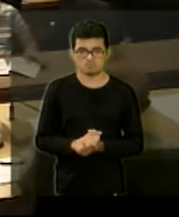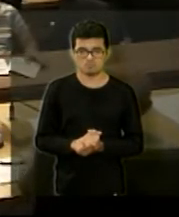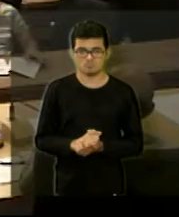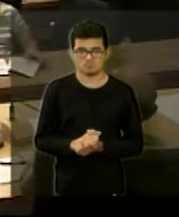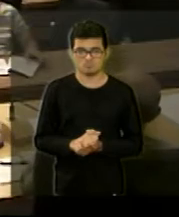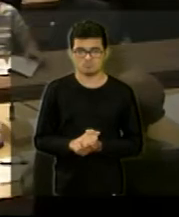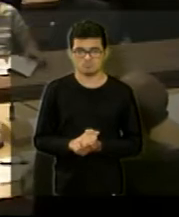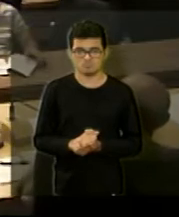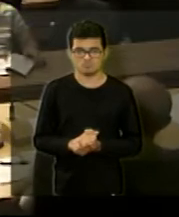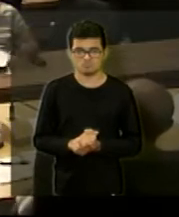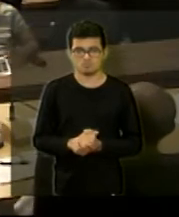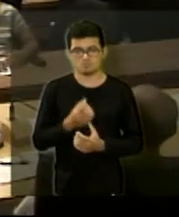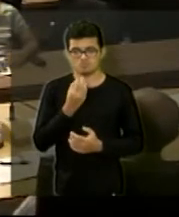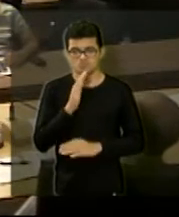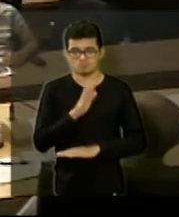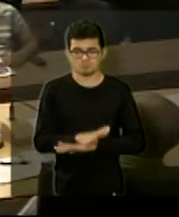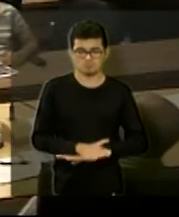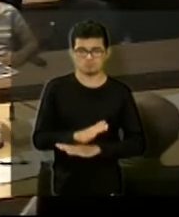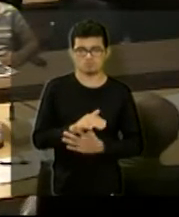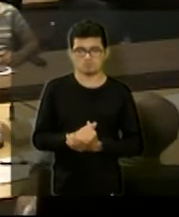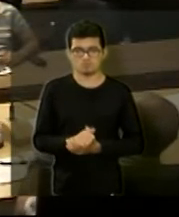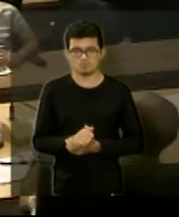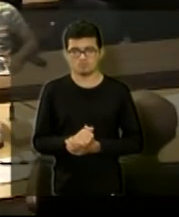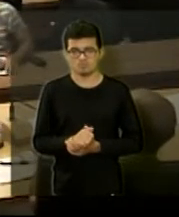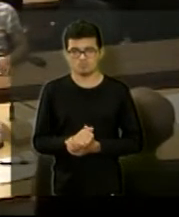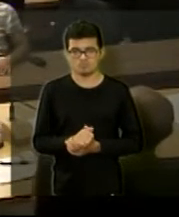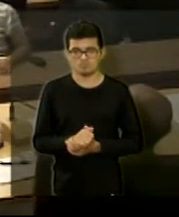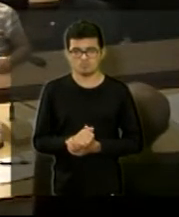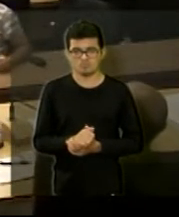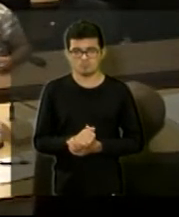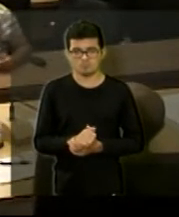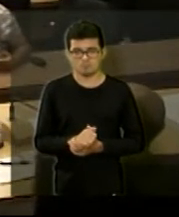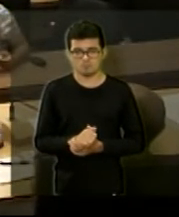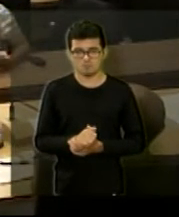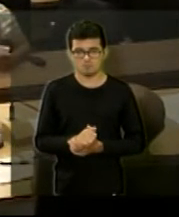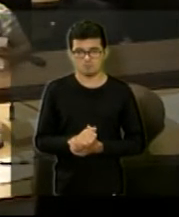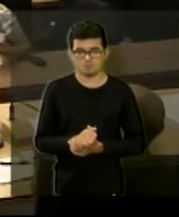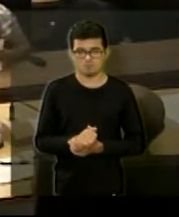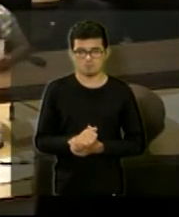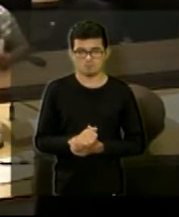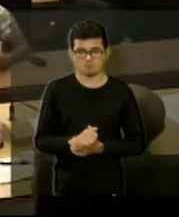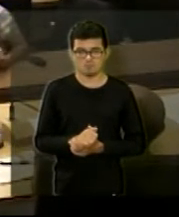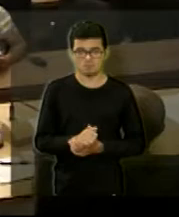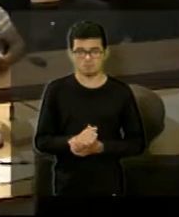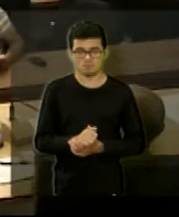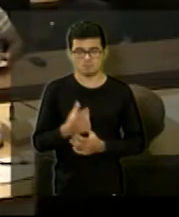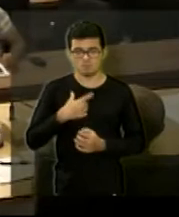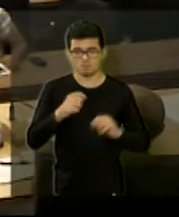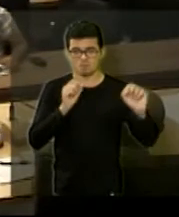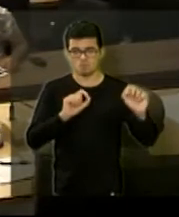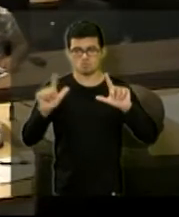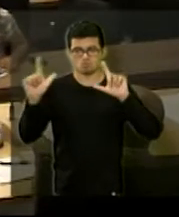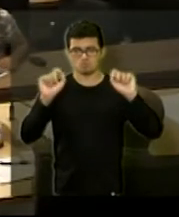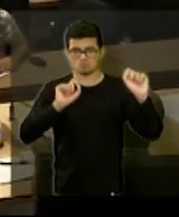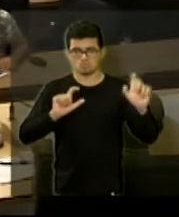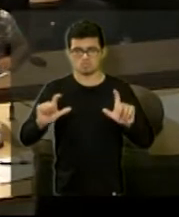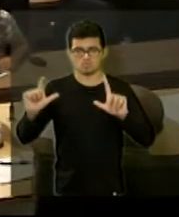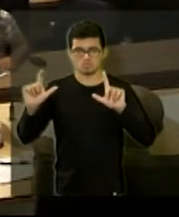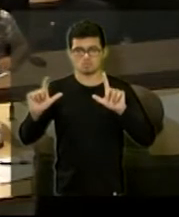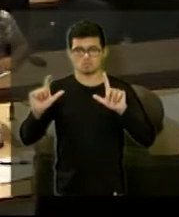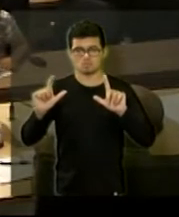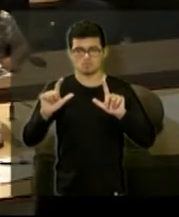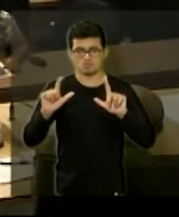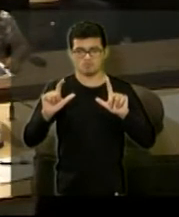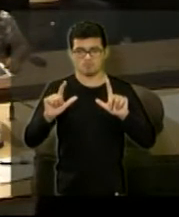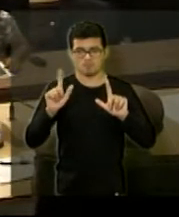boa tarde boa tarde aqui na no slide que você passou que